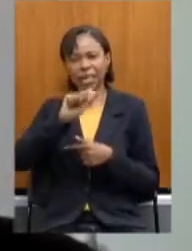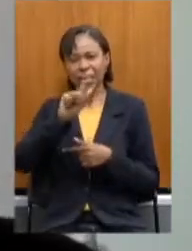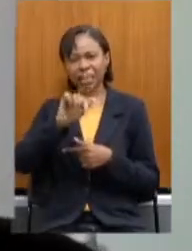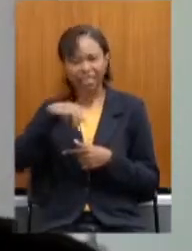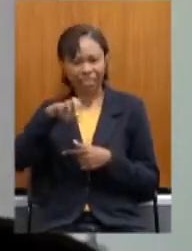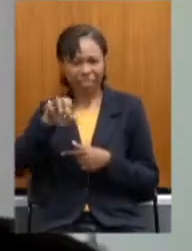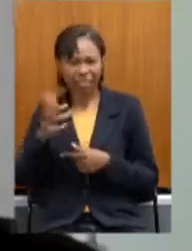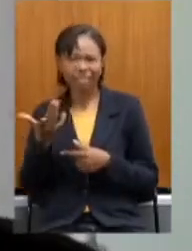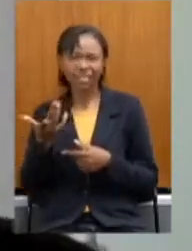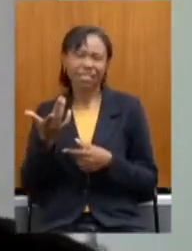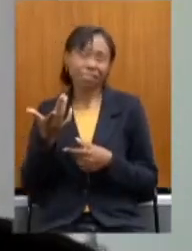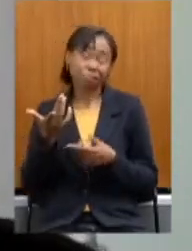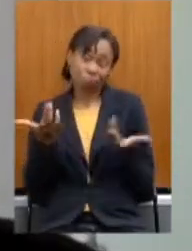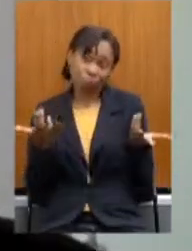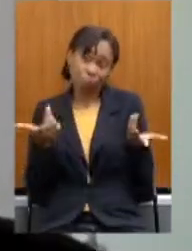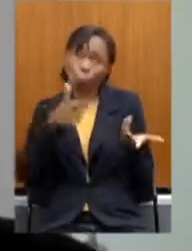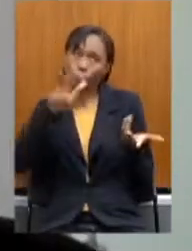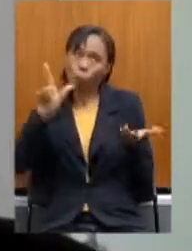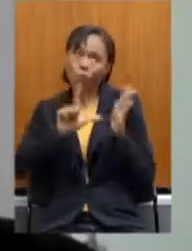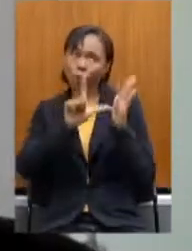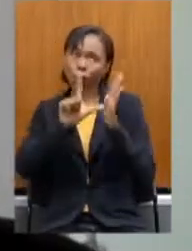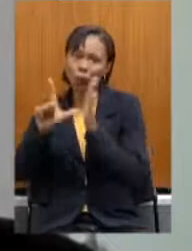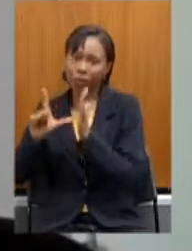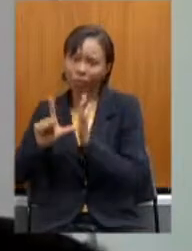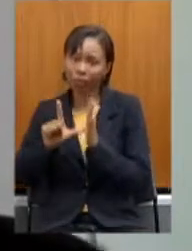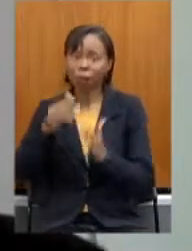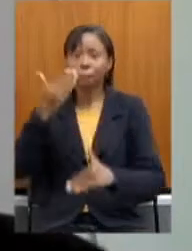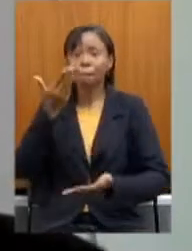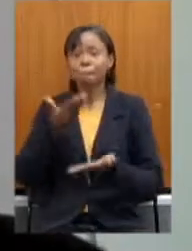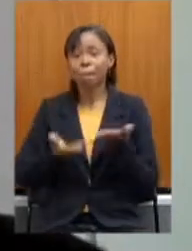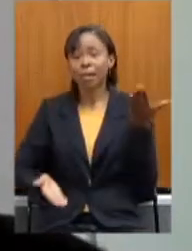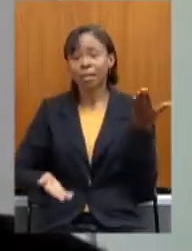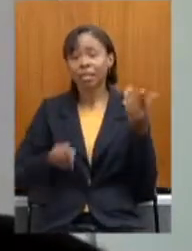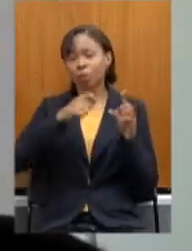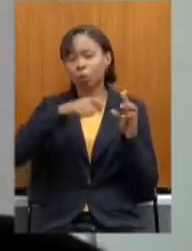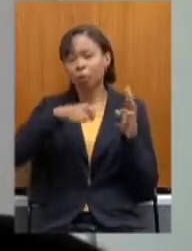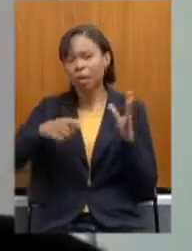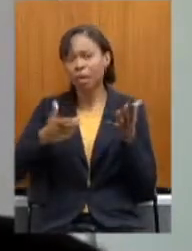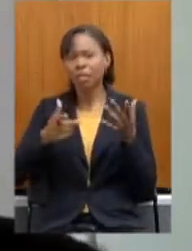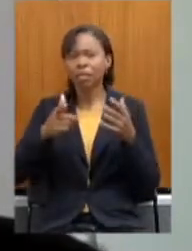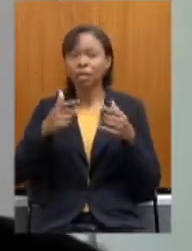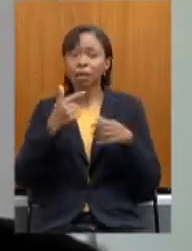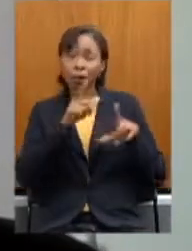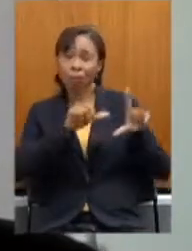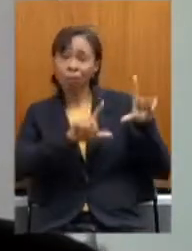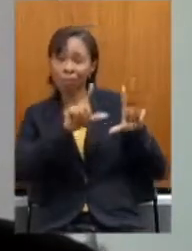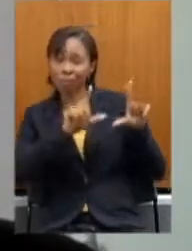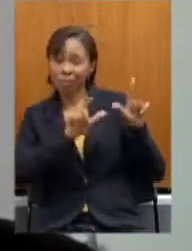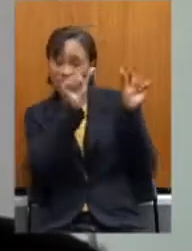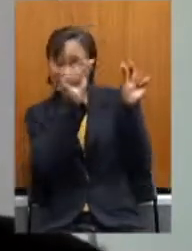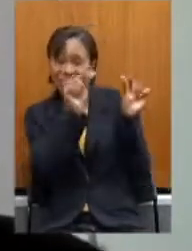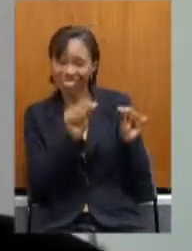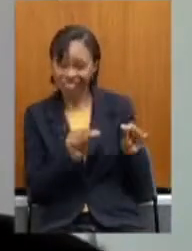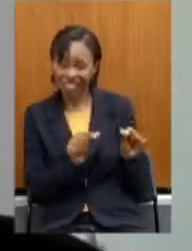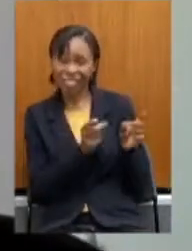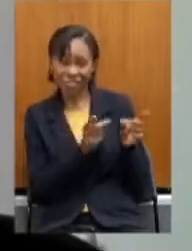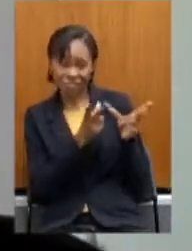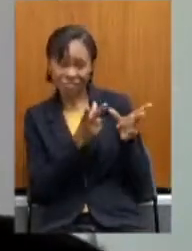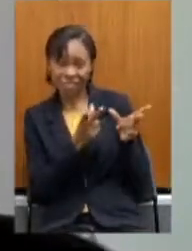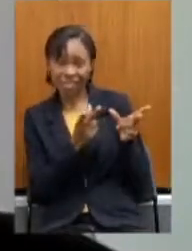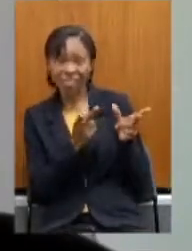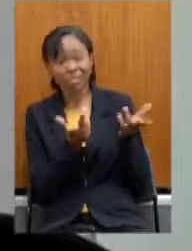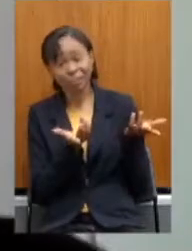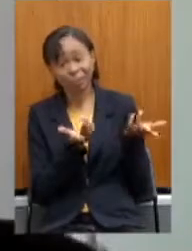vai perder por mês uma TV LED para o seu concorrente, a loja SEM.